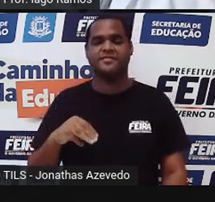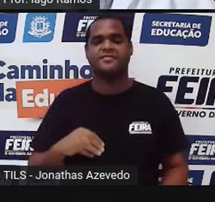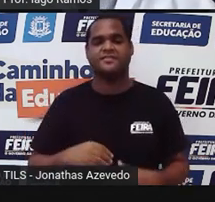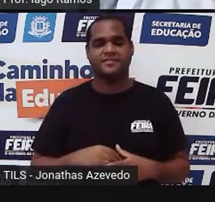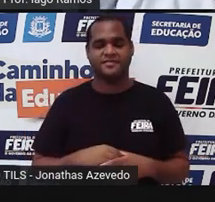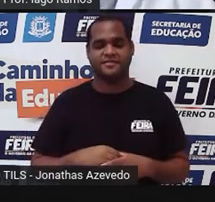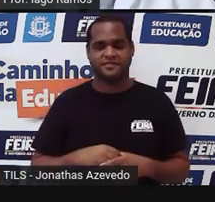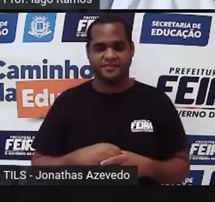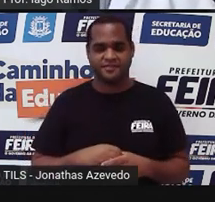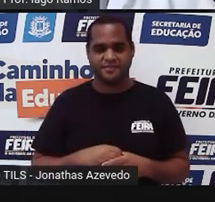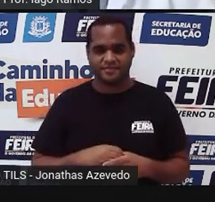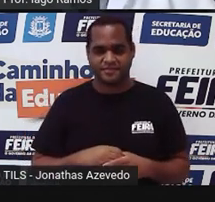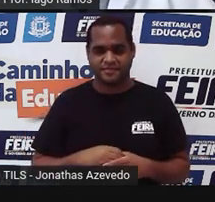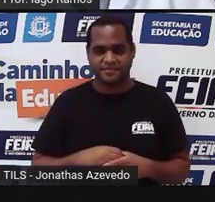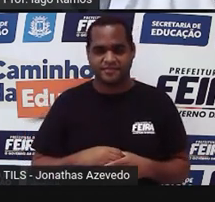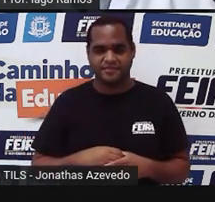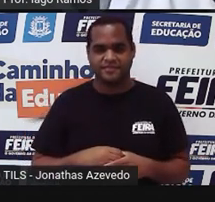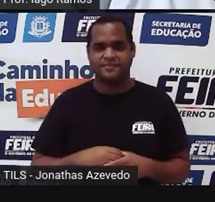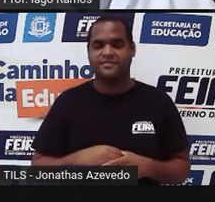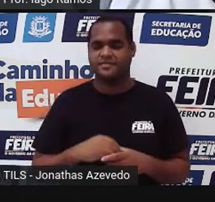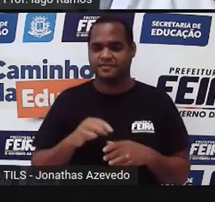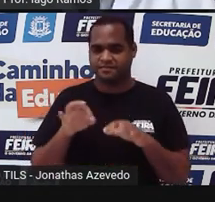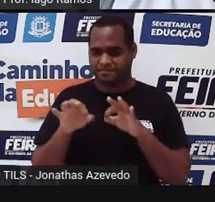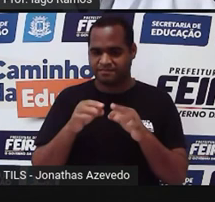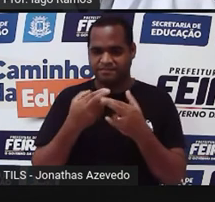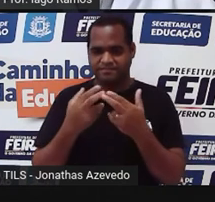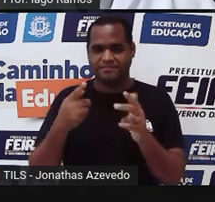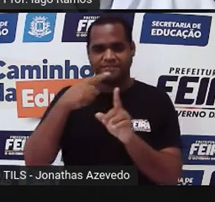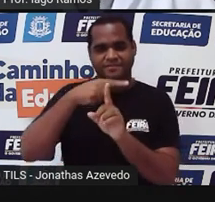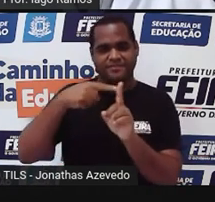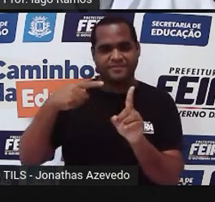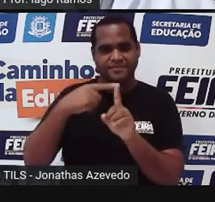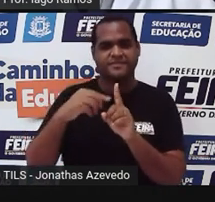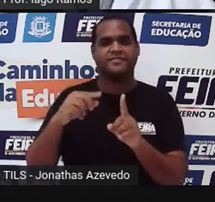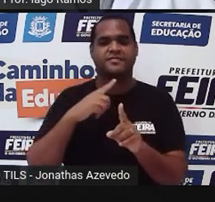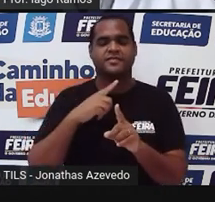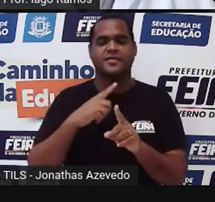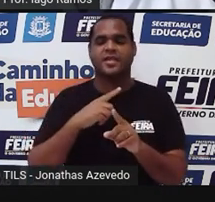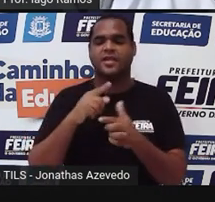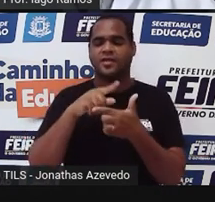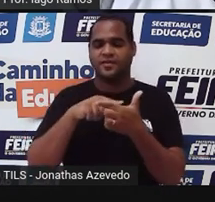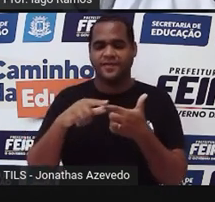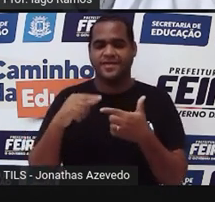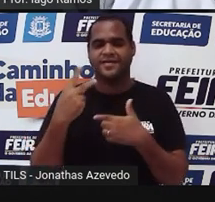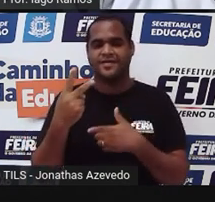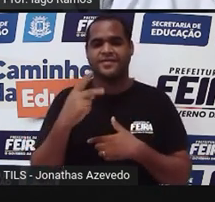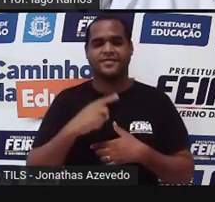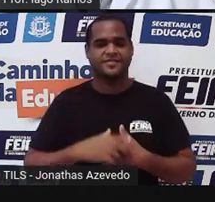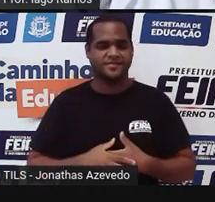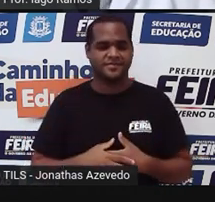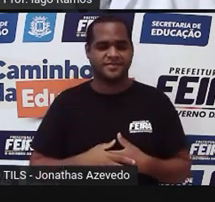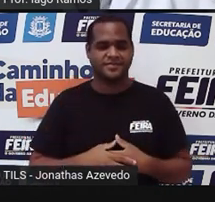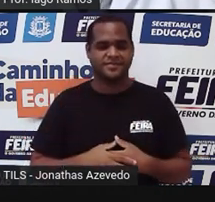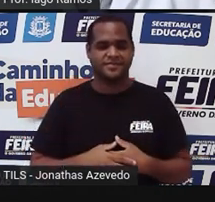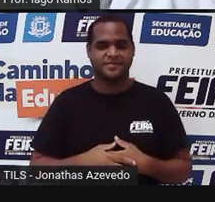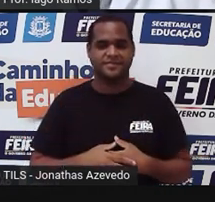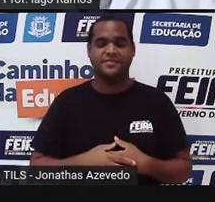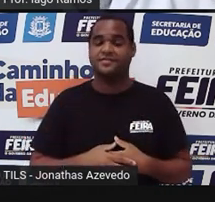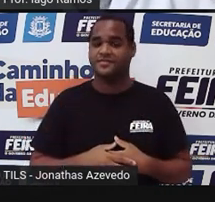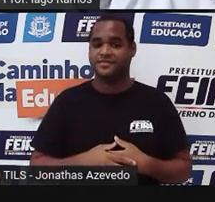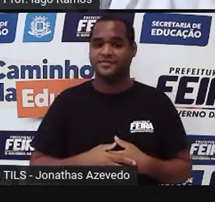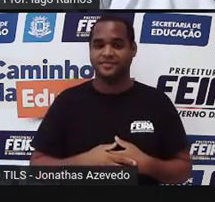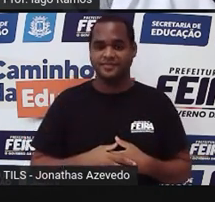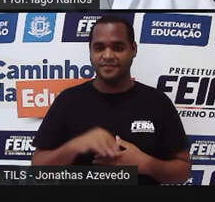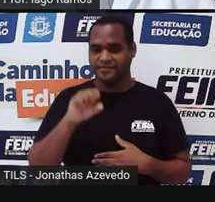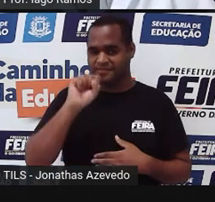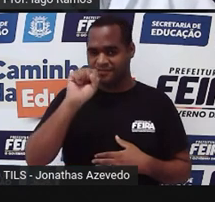Depois que a gente fizer essa multiplicação, a gente encontra a metade que é só dividir por 2. Tá bom? Bom, e aí, rapidinho,